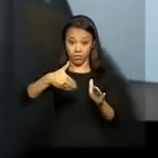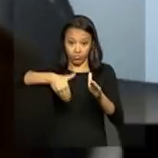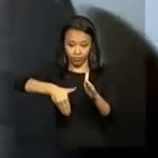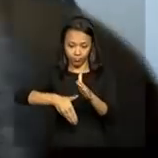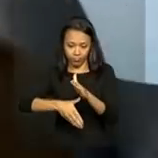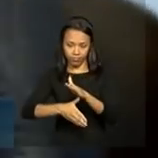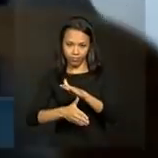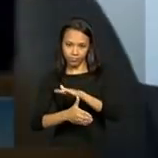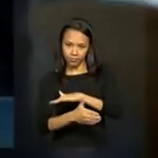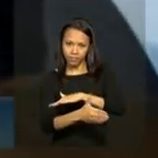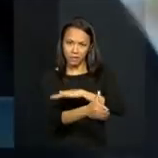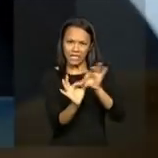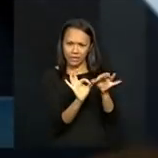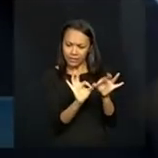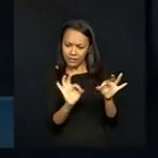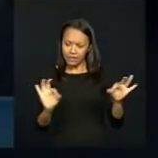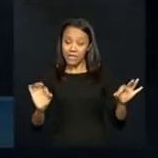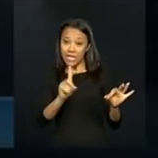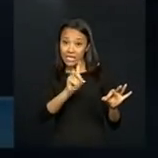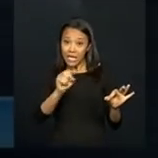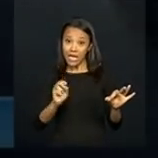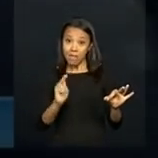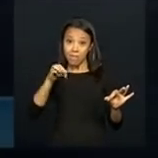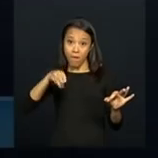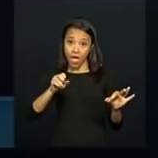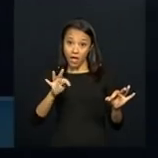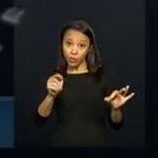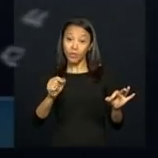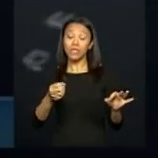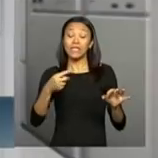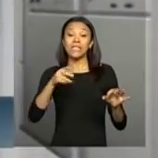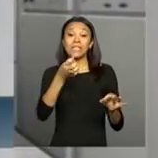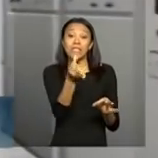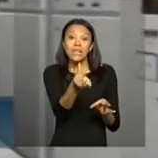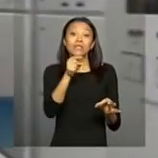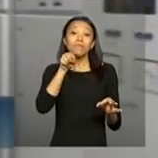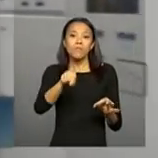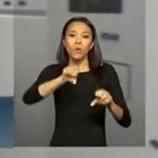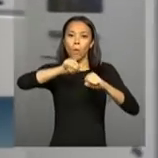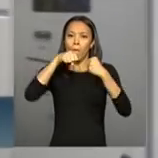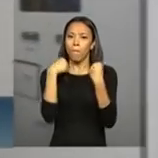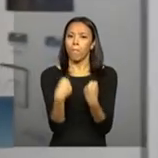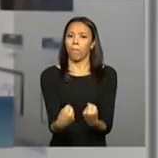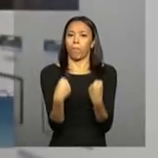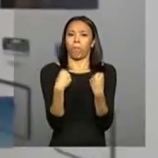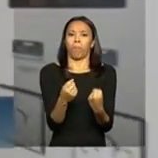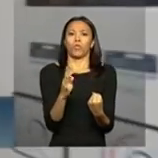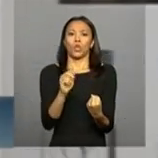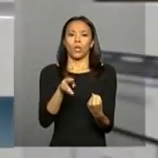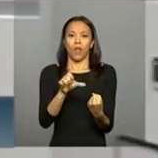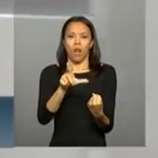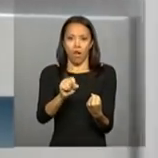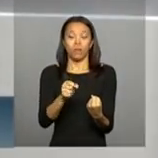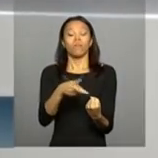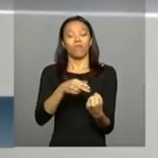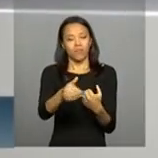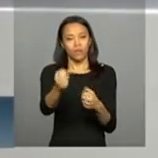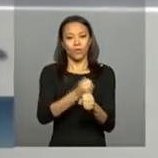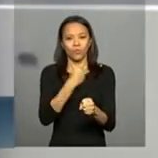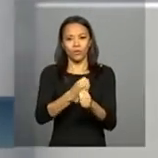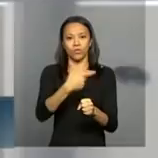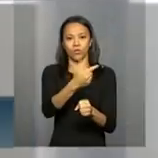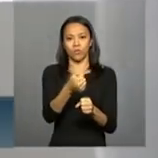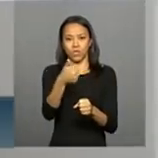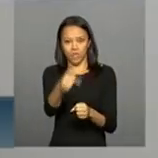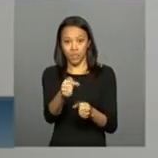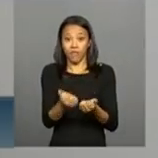com 100 metros de comprimento e 6 mil toneladas, começará a ser construído em 2017 e